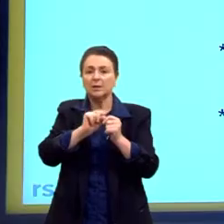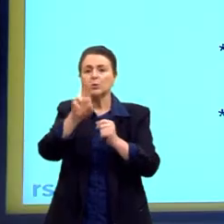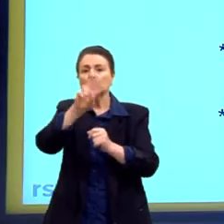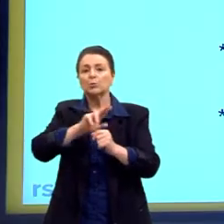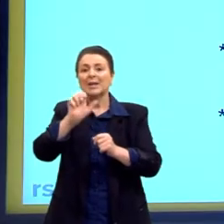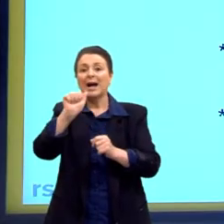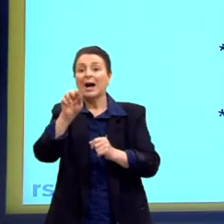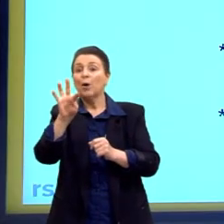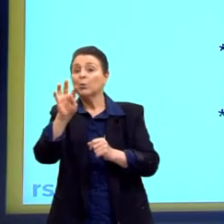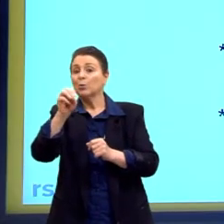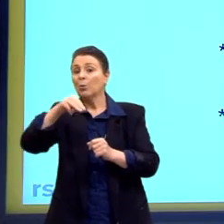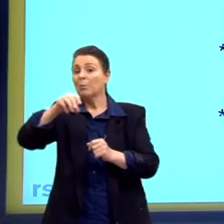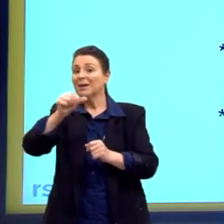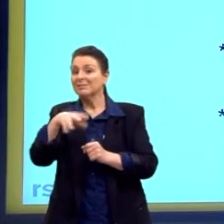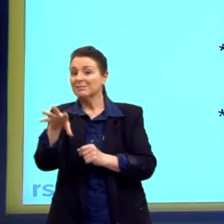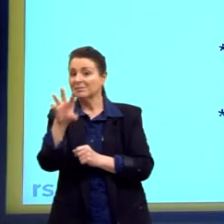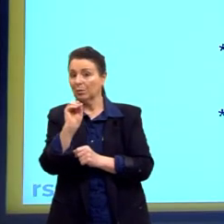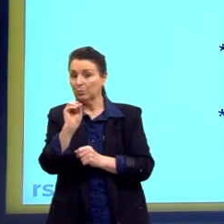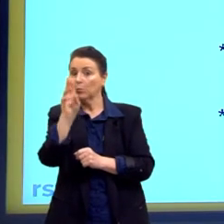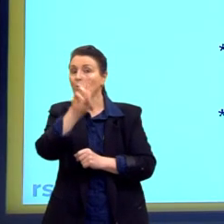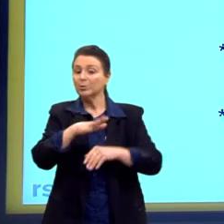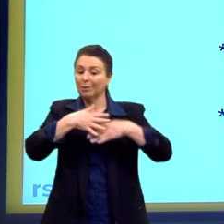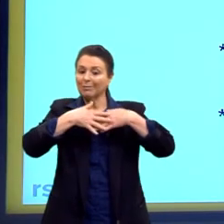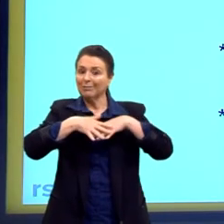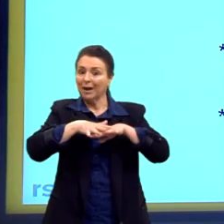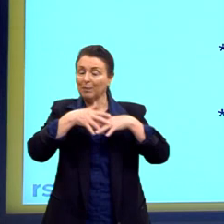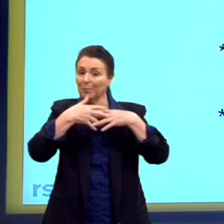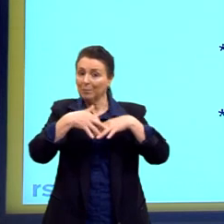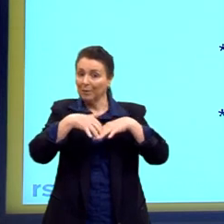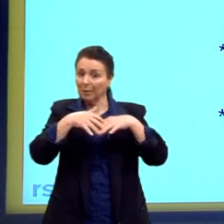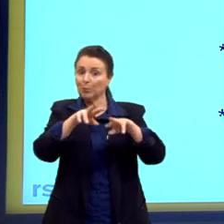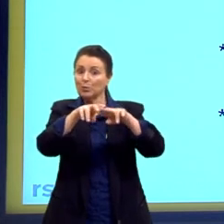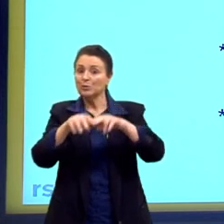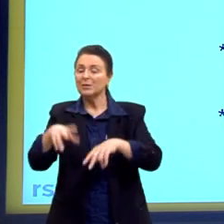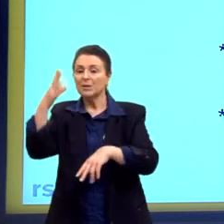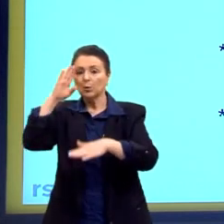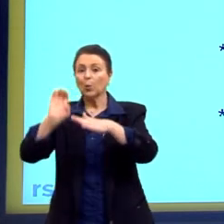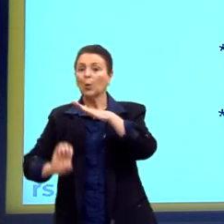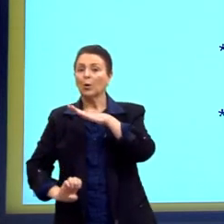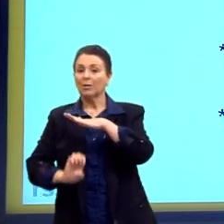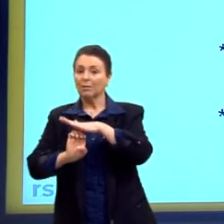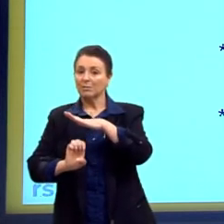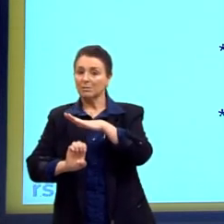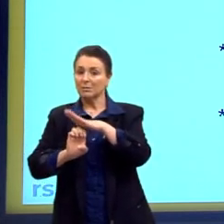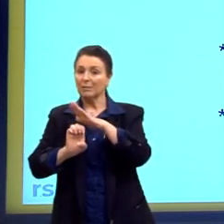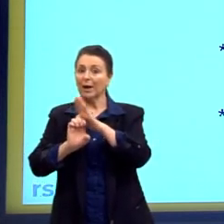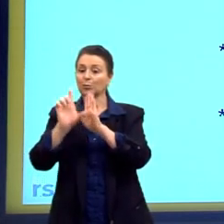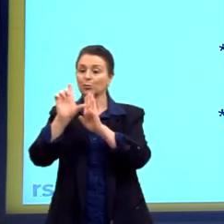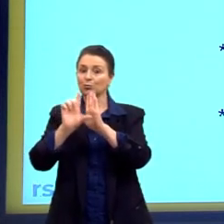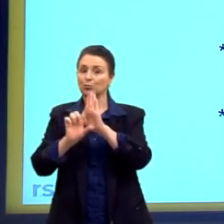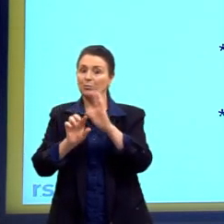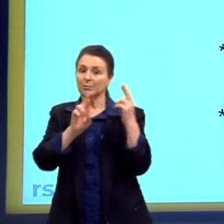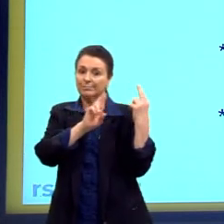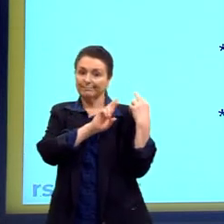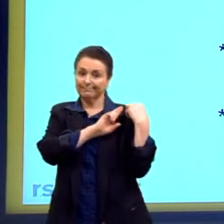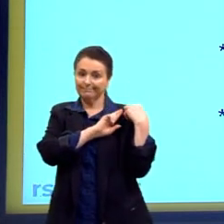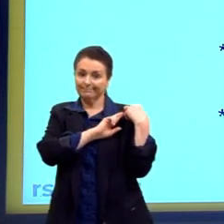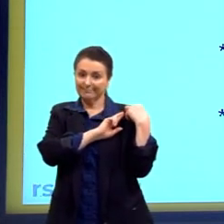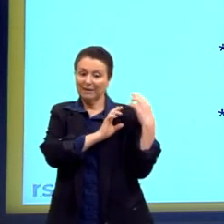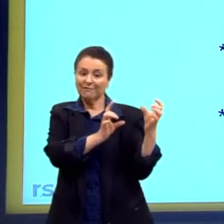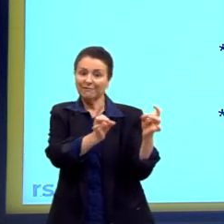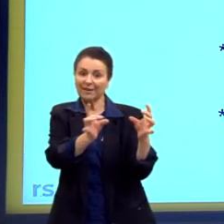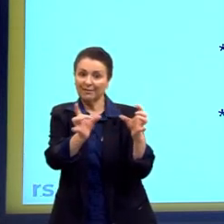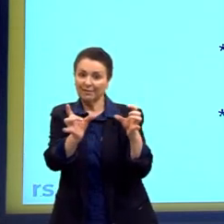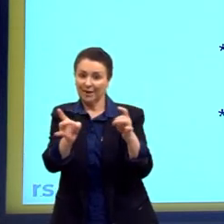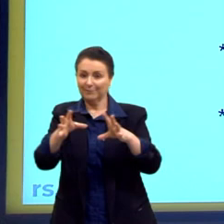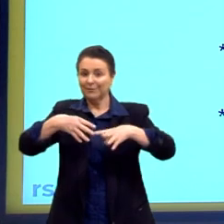que se instala o estado mínimo. Começa essa discussão nos anos 70, o estado mínimo, as privatizações e